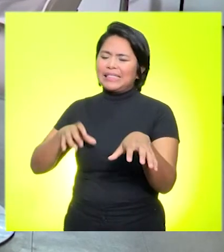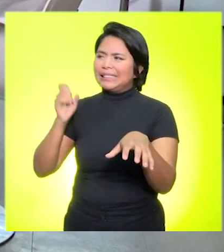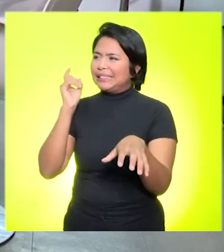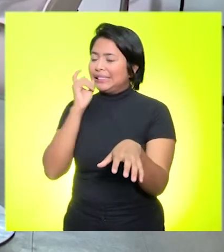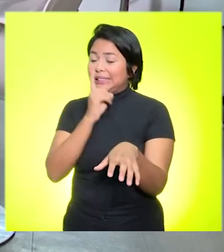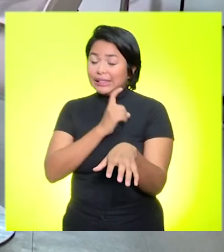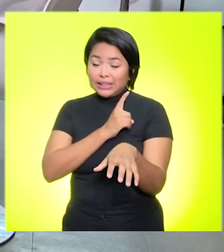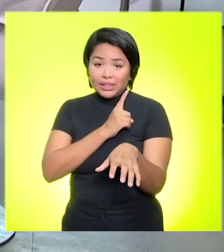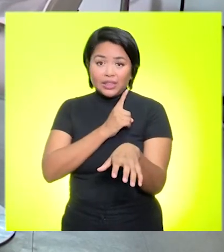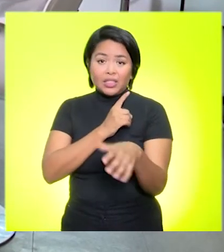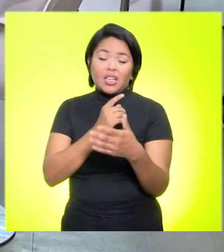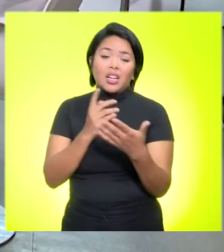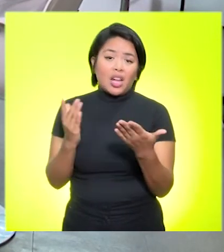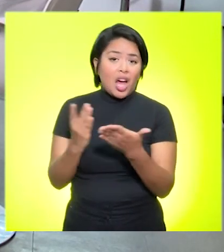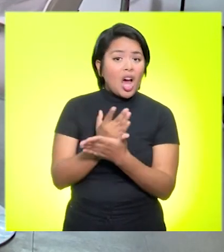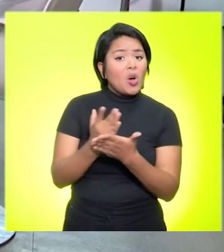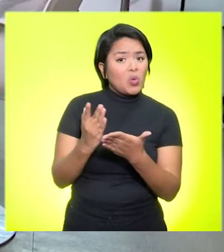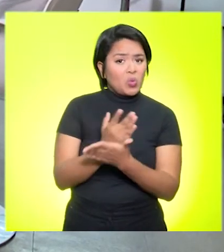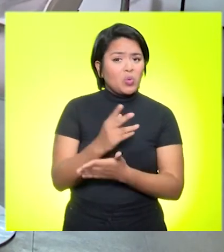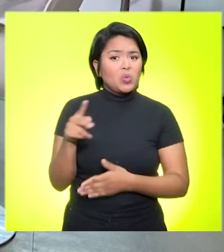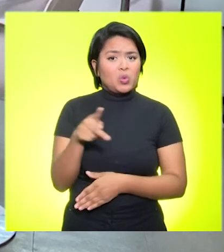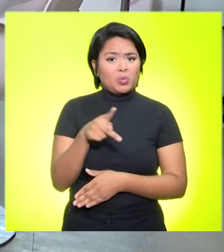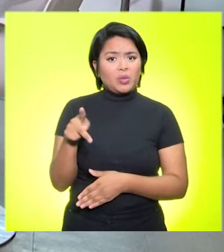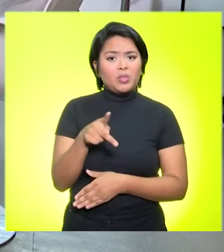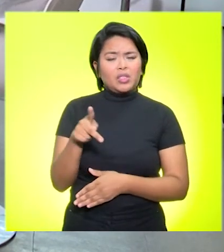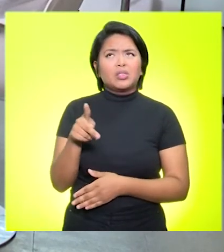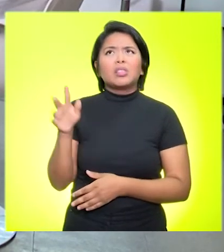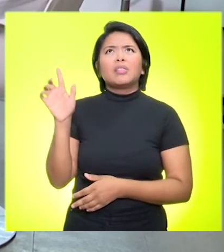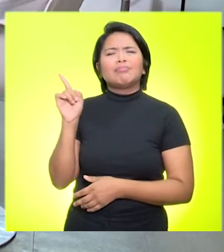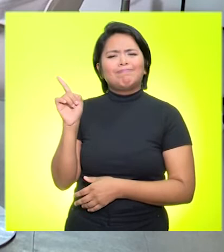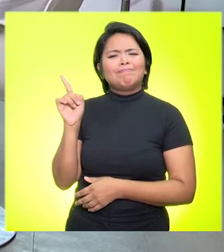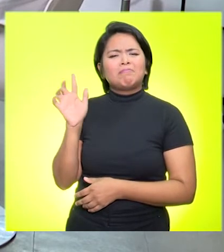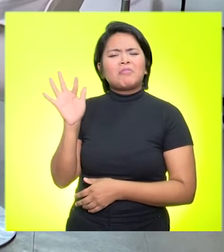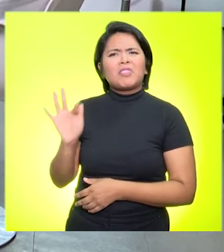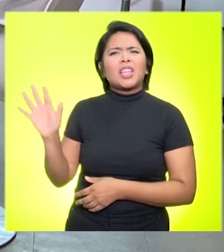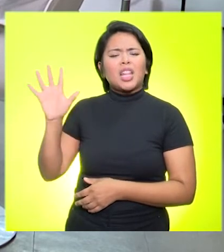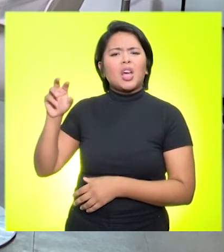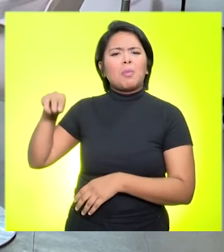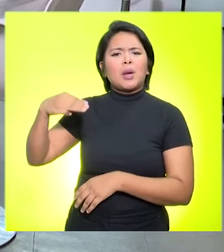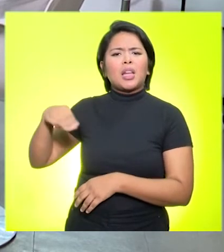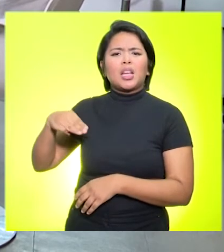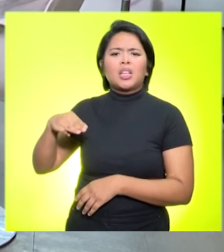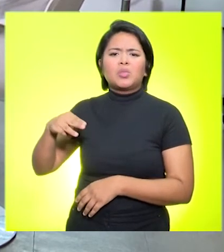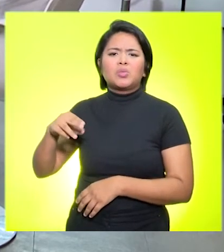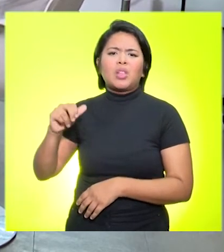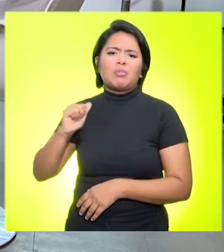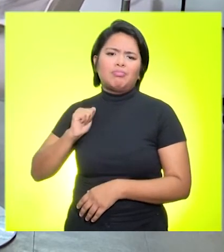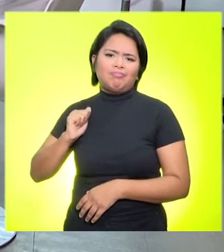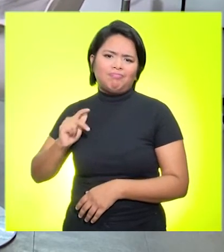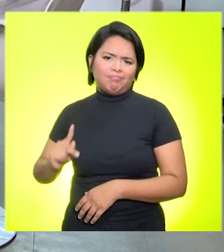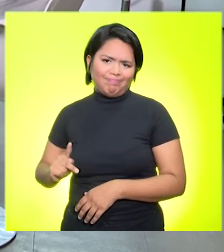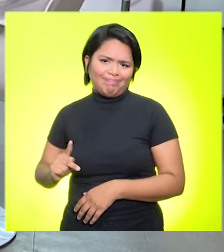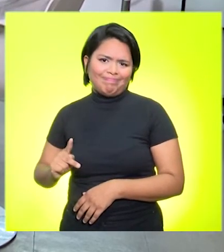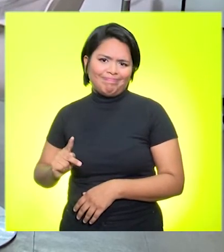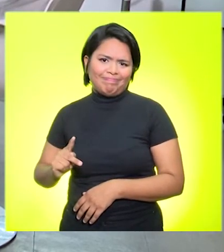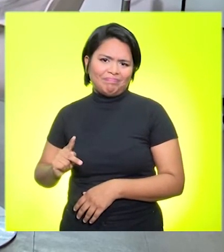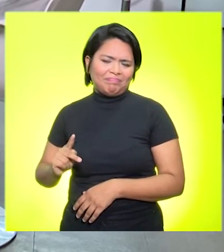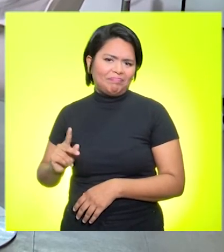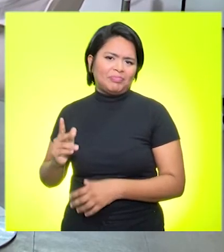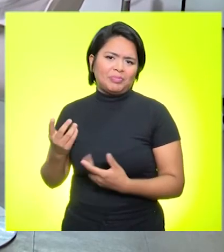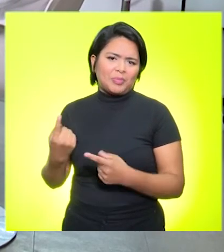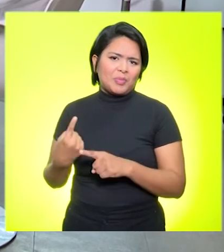e, de fato, alguns colegas, inclusive, na Federal do Maranhão, se aposentaram para não ter que trabalhar com o uso de